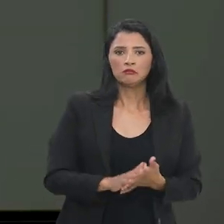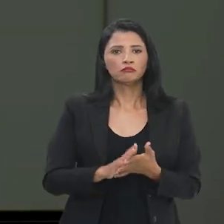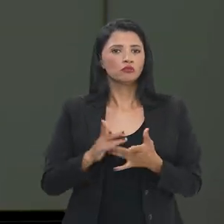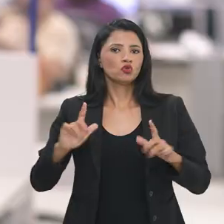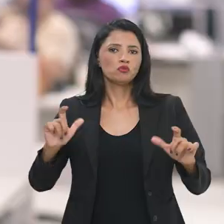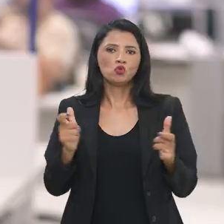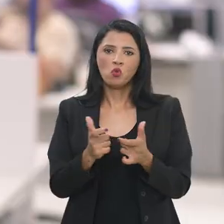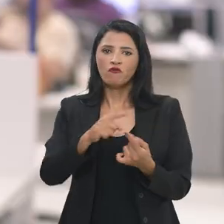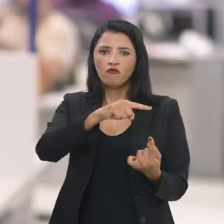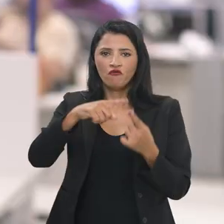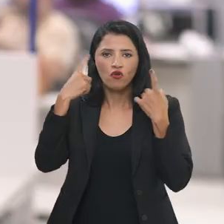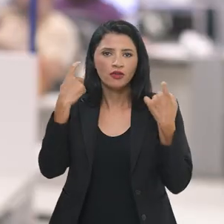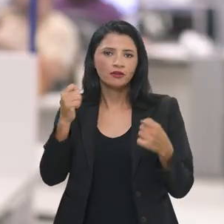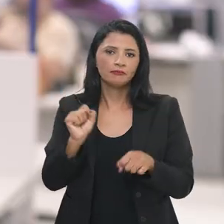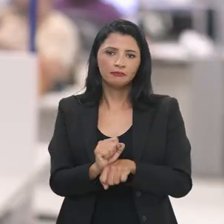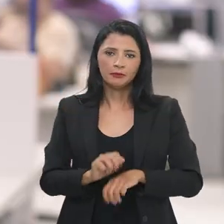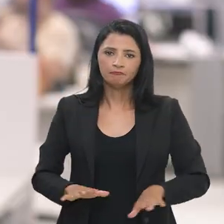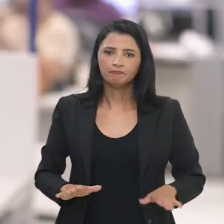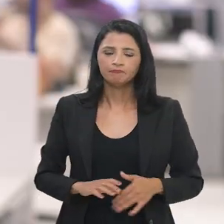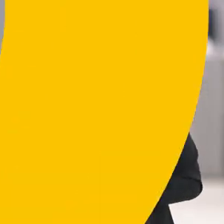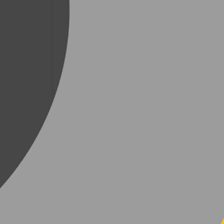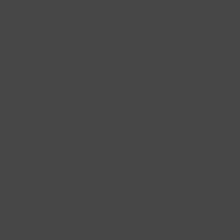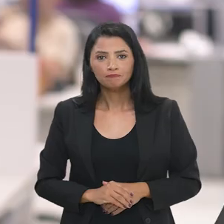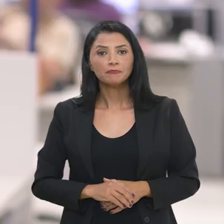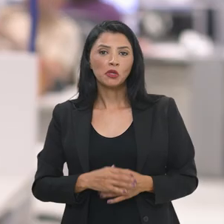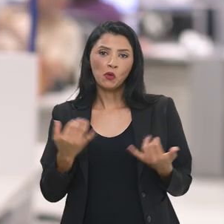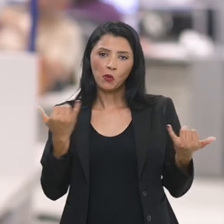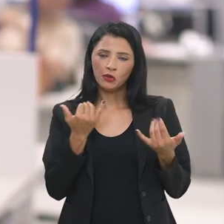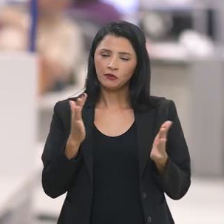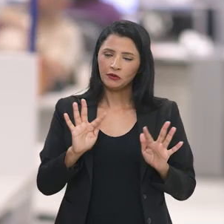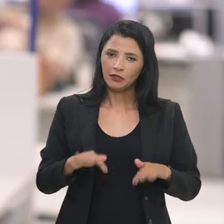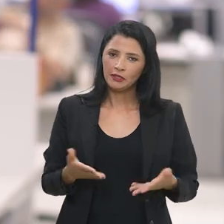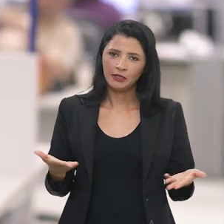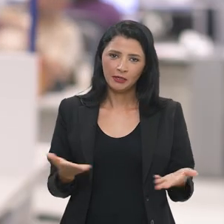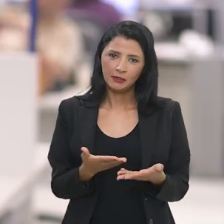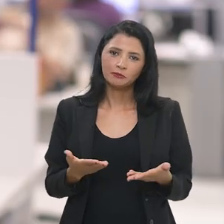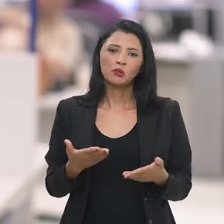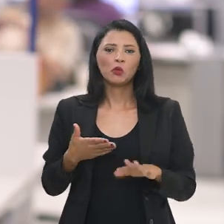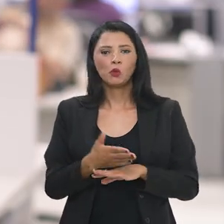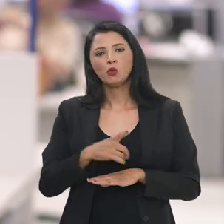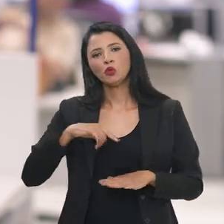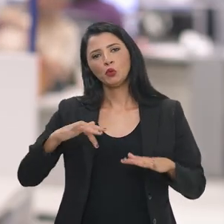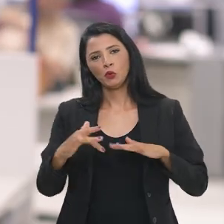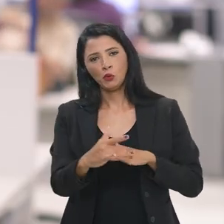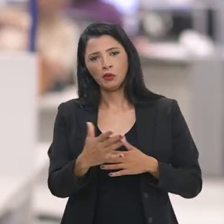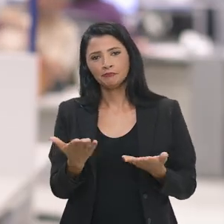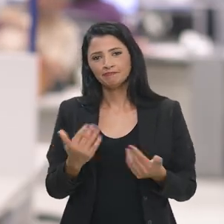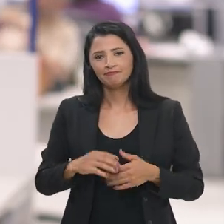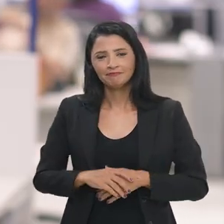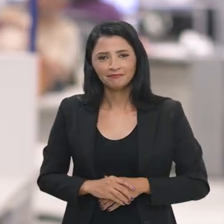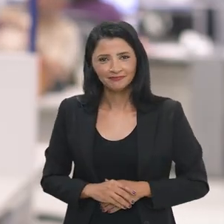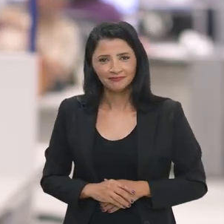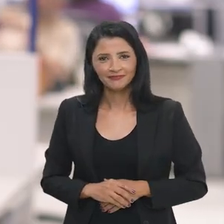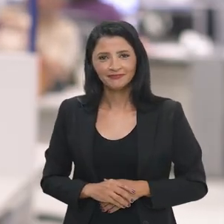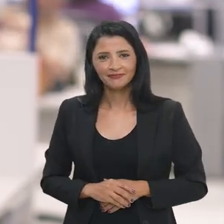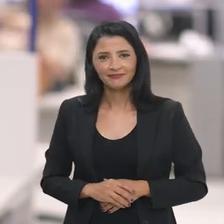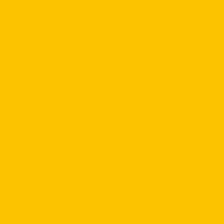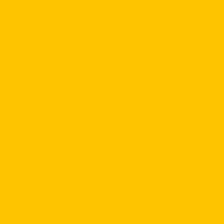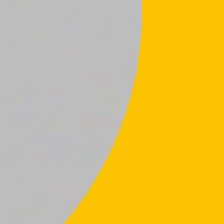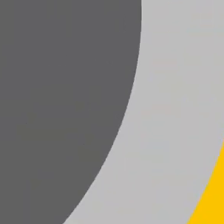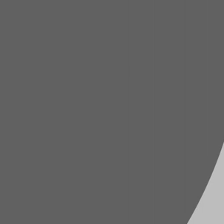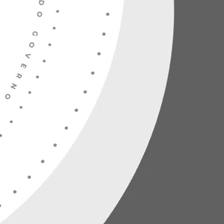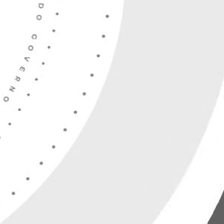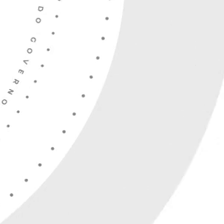discriminações e todas as formas de violência. E o nosso boletim fica por aqui. Fica com a gente nas redes sociais.